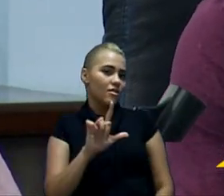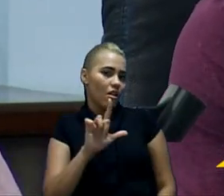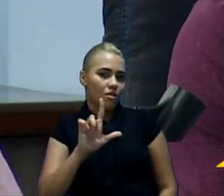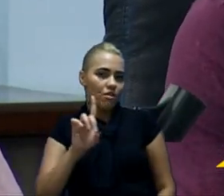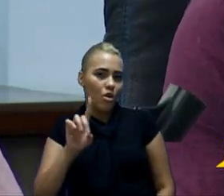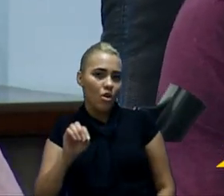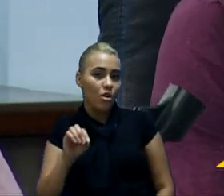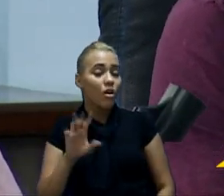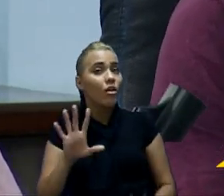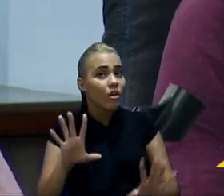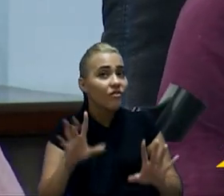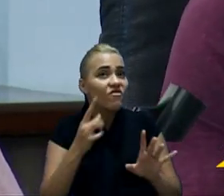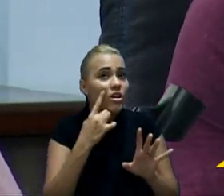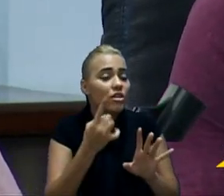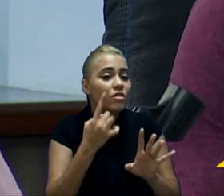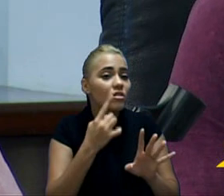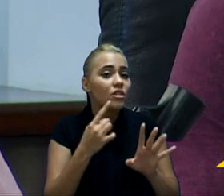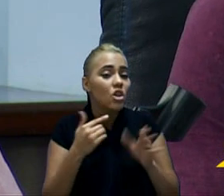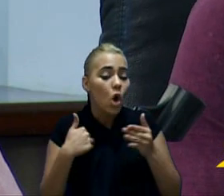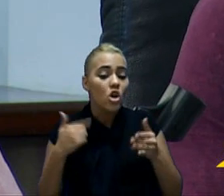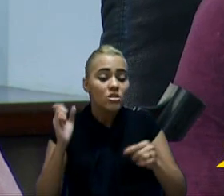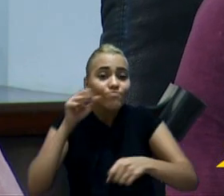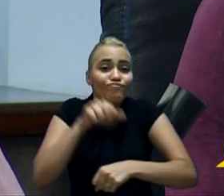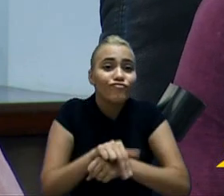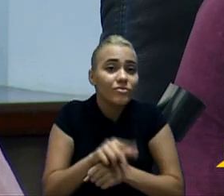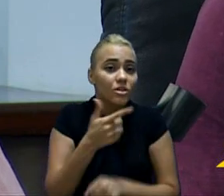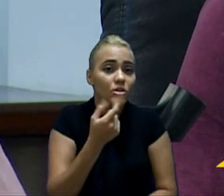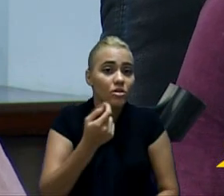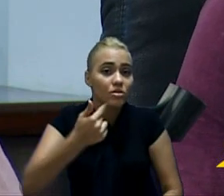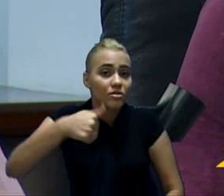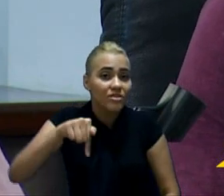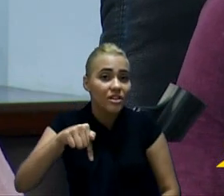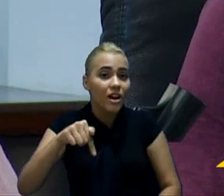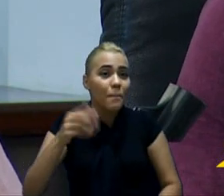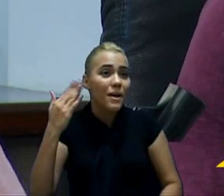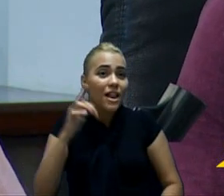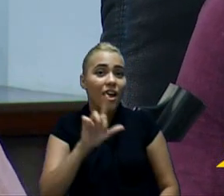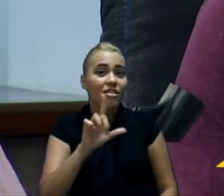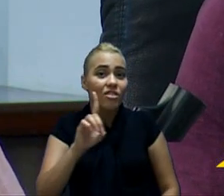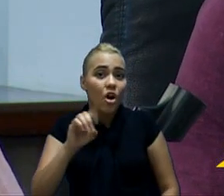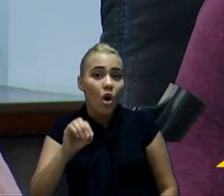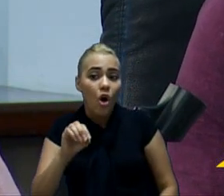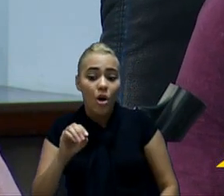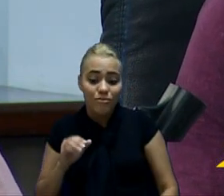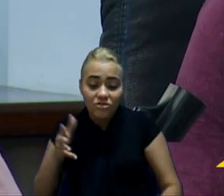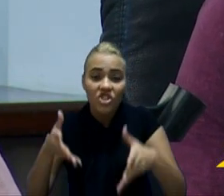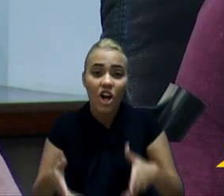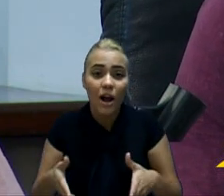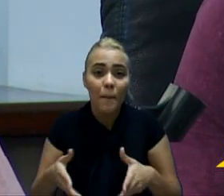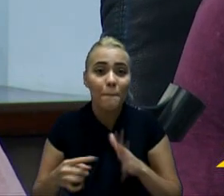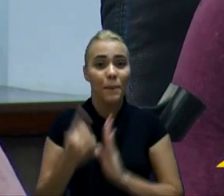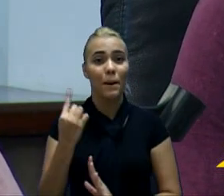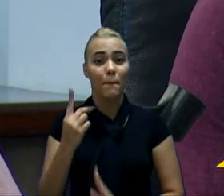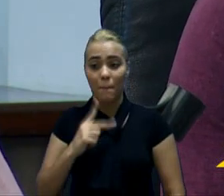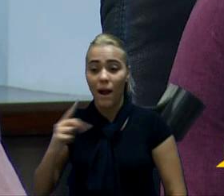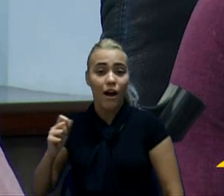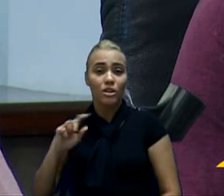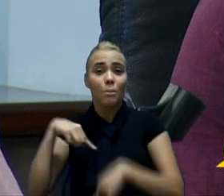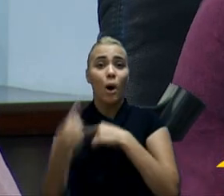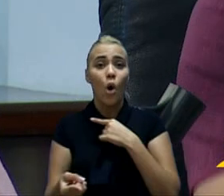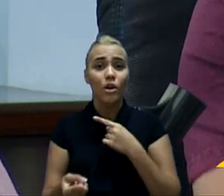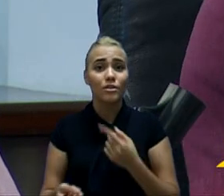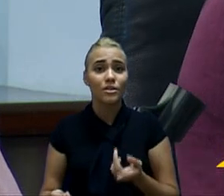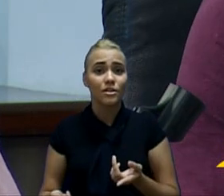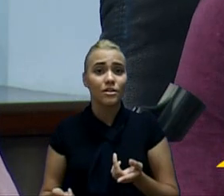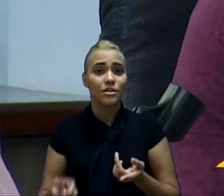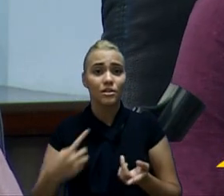Pasmem, pasmem, quando nós entramos aqui em 2017, a LDO vinha antes e chegava primeiro que a PPA. Precisamos fazer uma alteração,